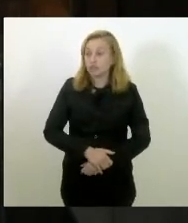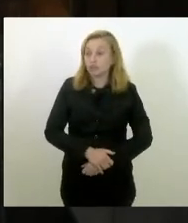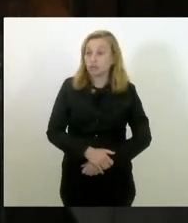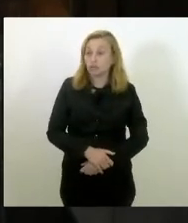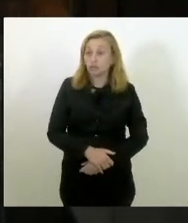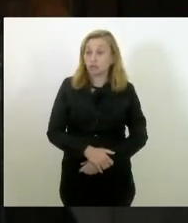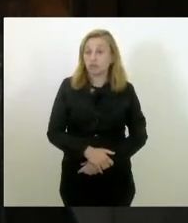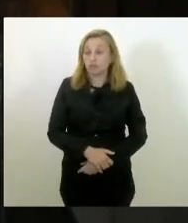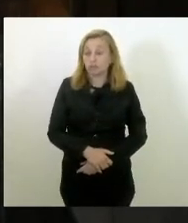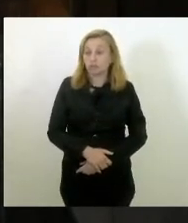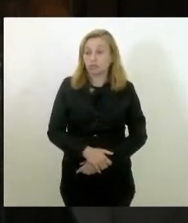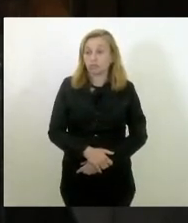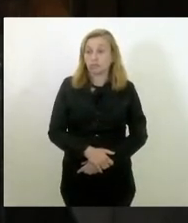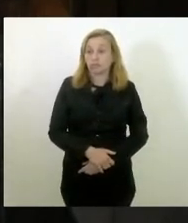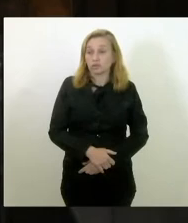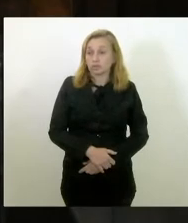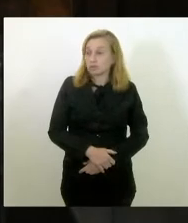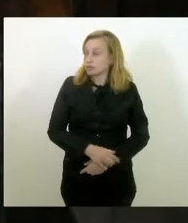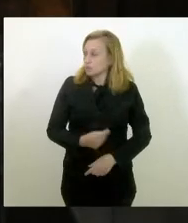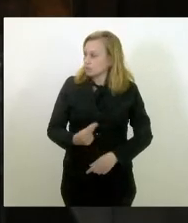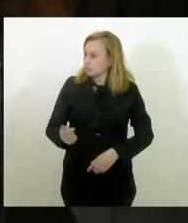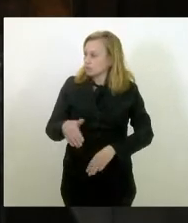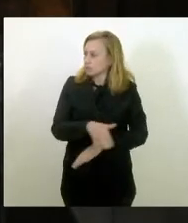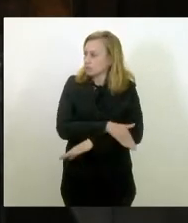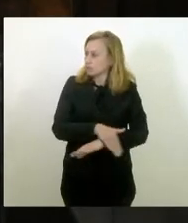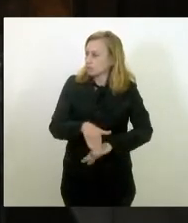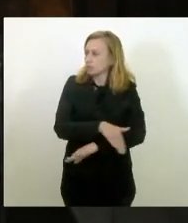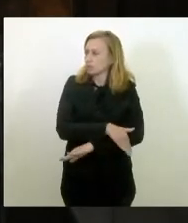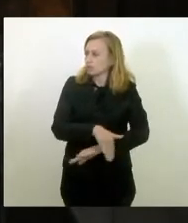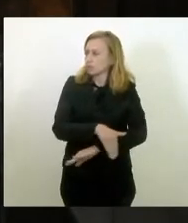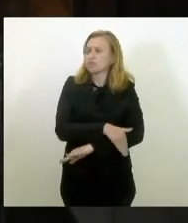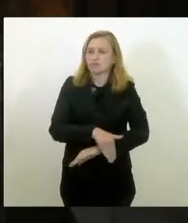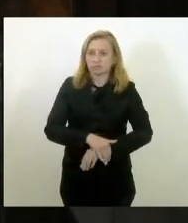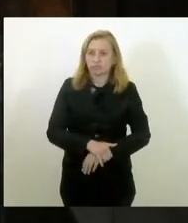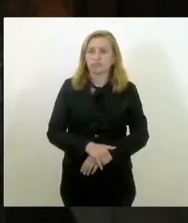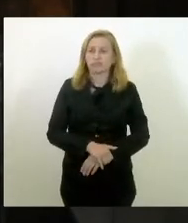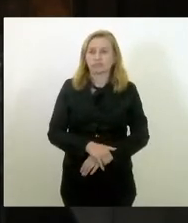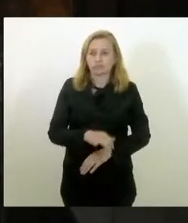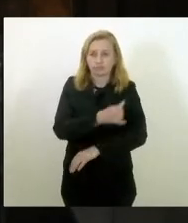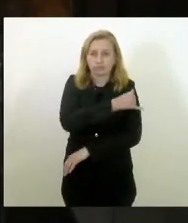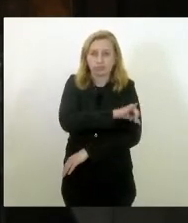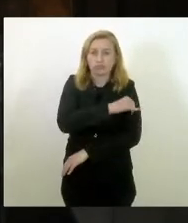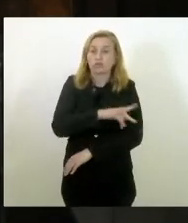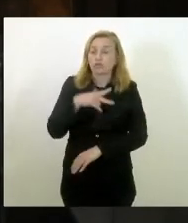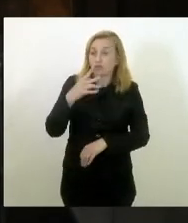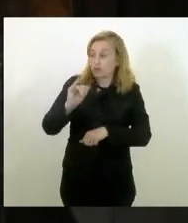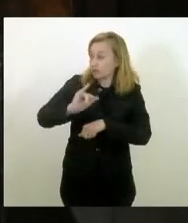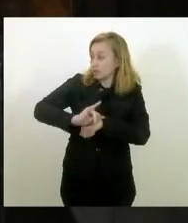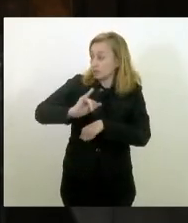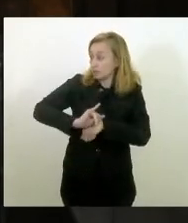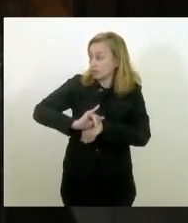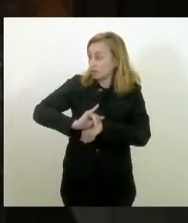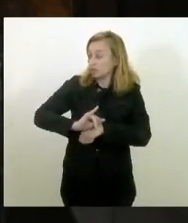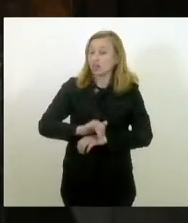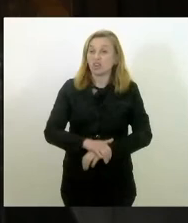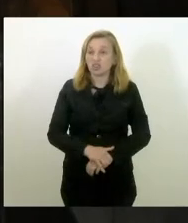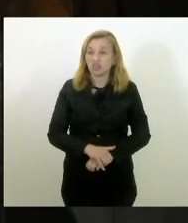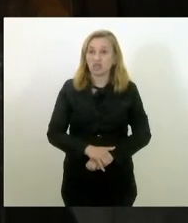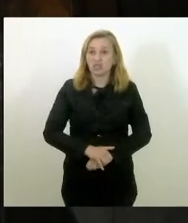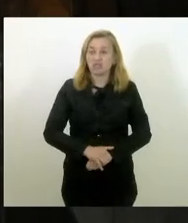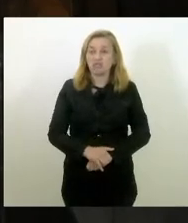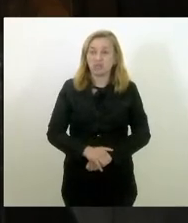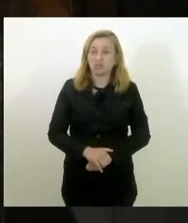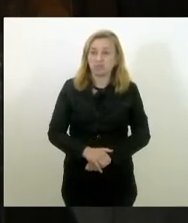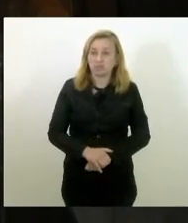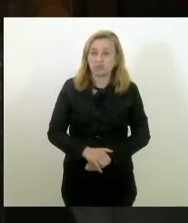Quem sai às ruas do Rio de Janeiro, e estou falando da capital do Estado, vê